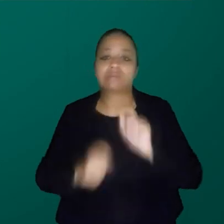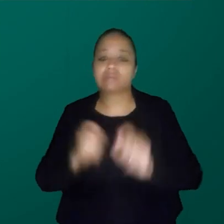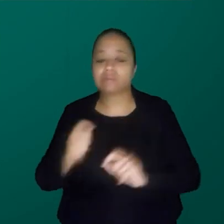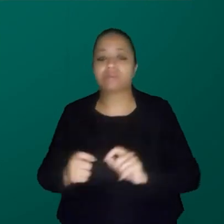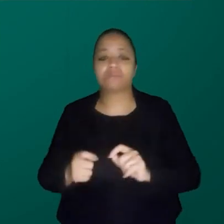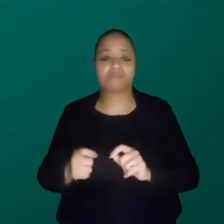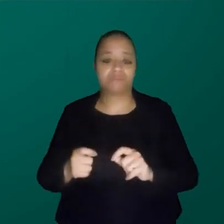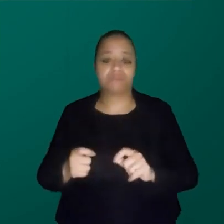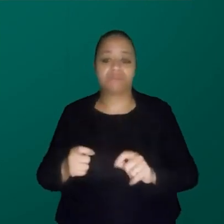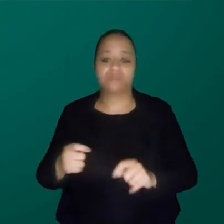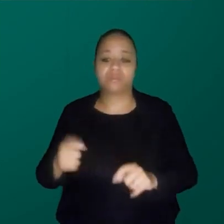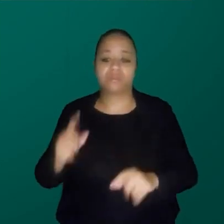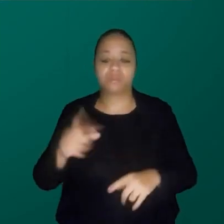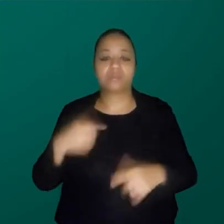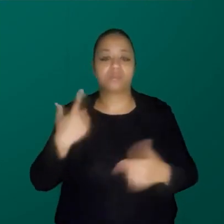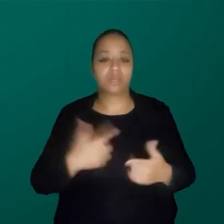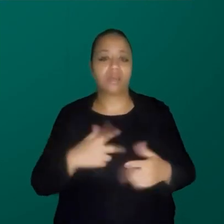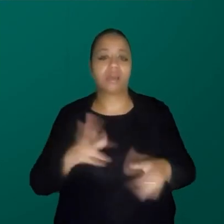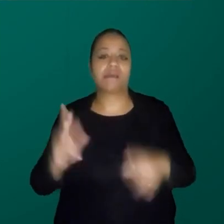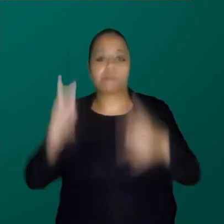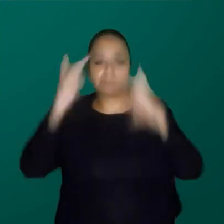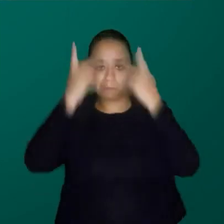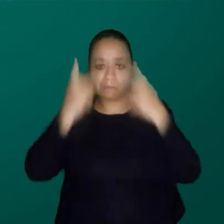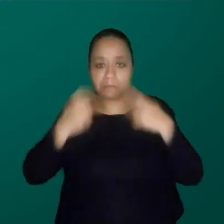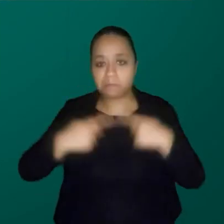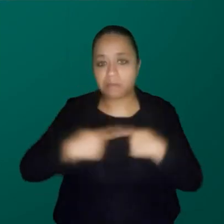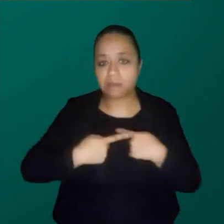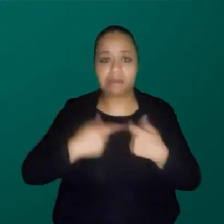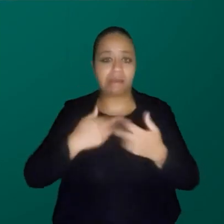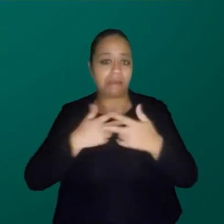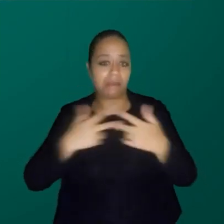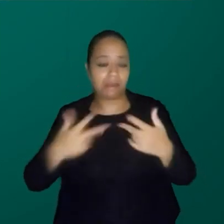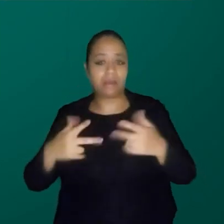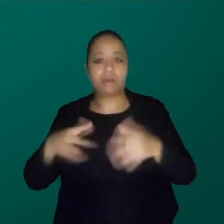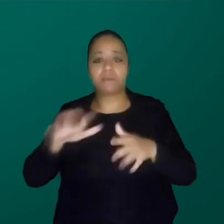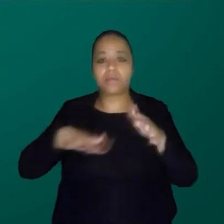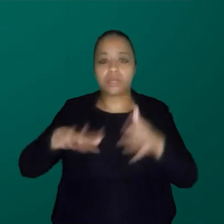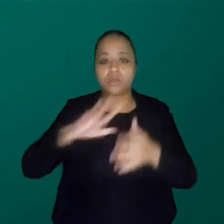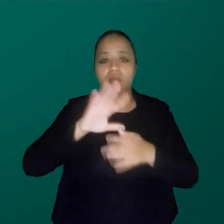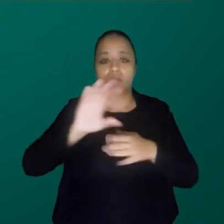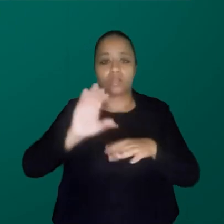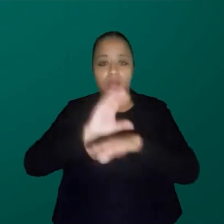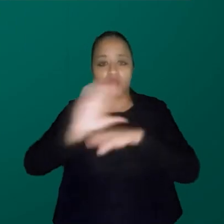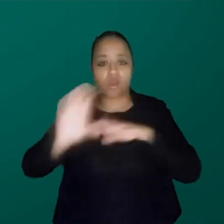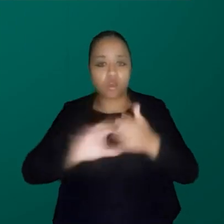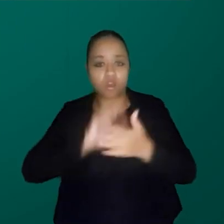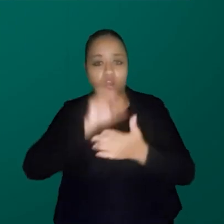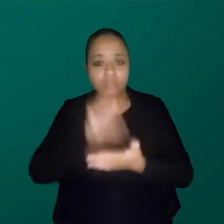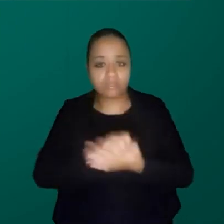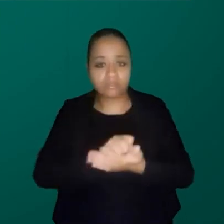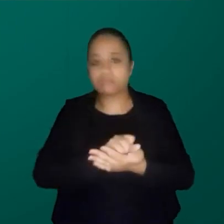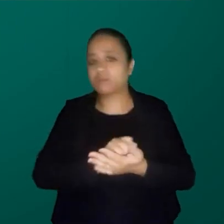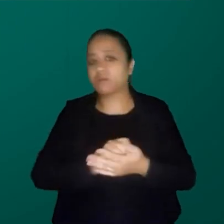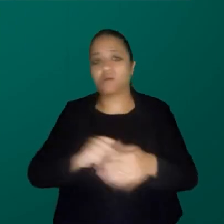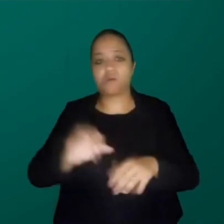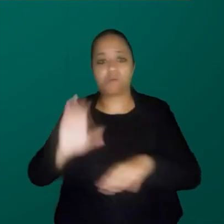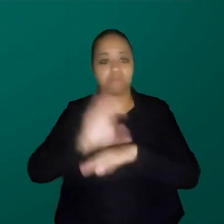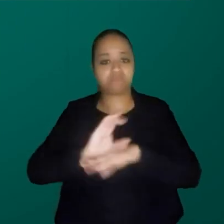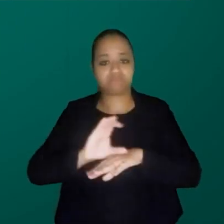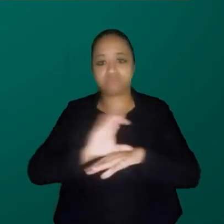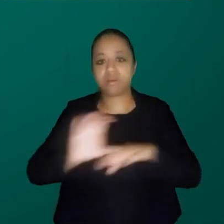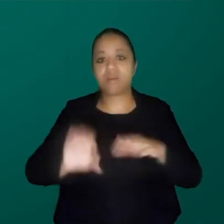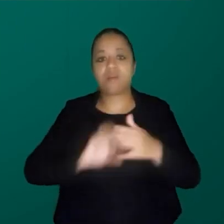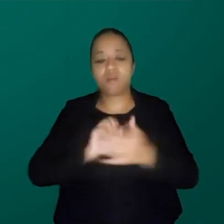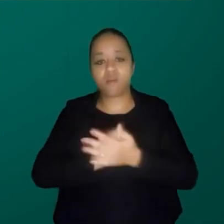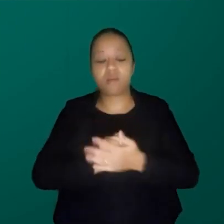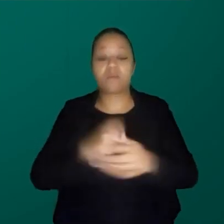que o erocetrismo, que a colonização, que o processo colonial tem para as nossas percepções de gênero e o quanto do trabalho que